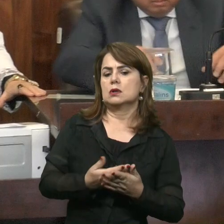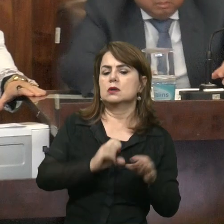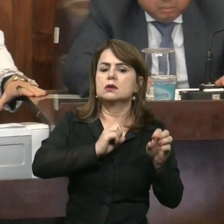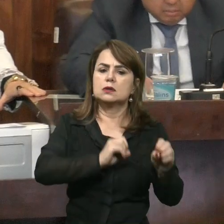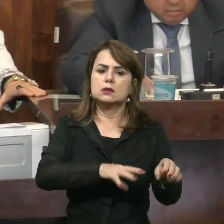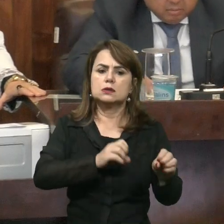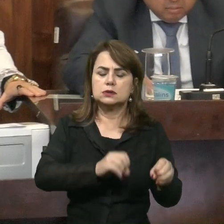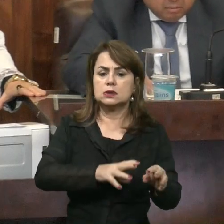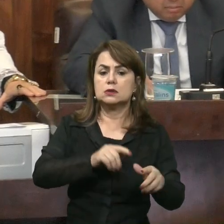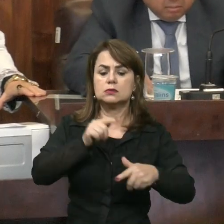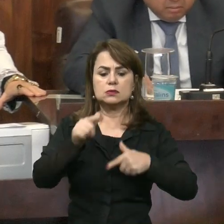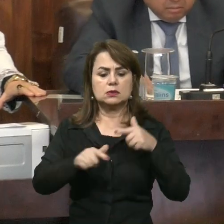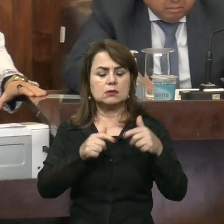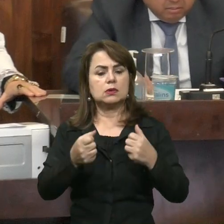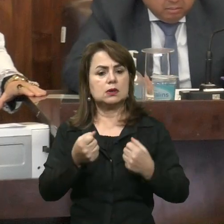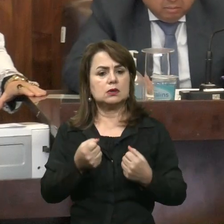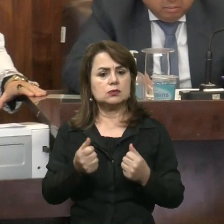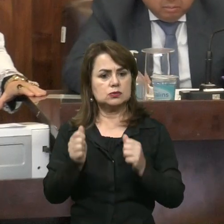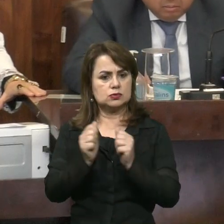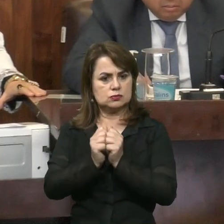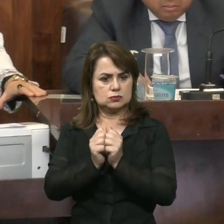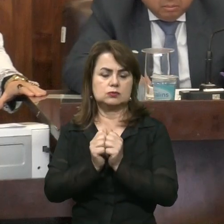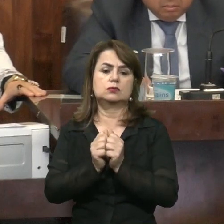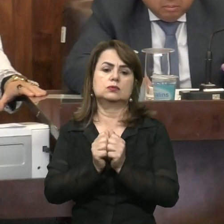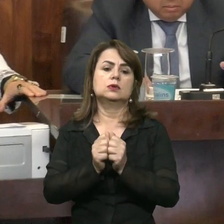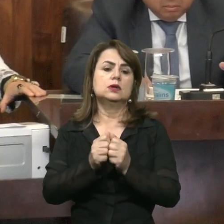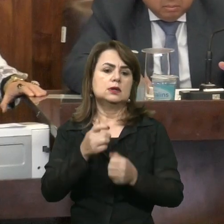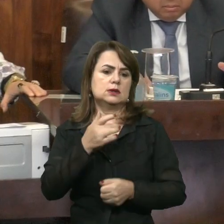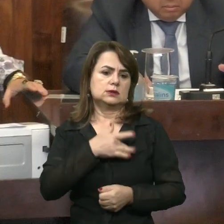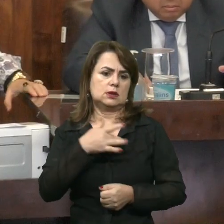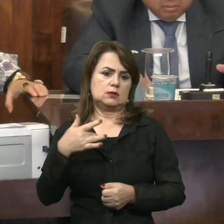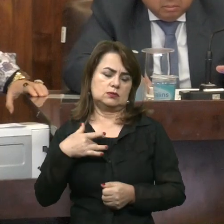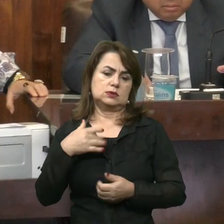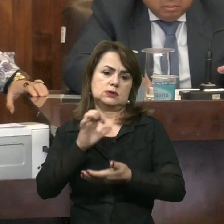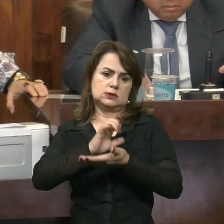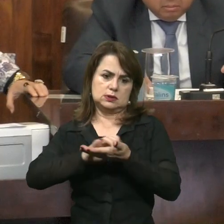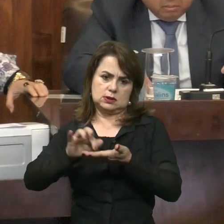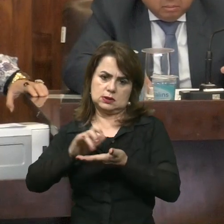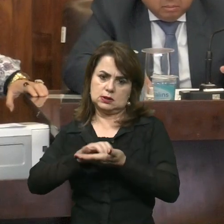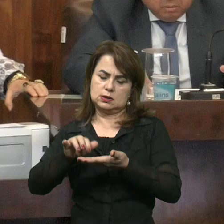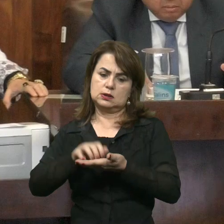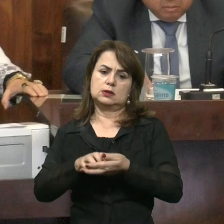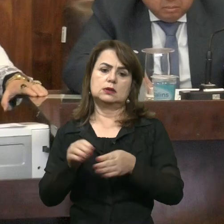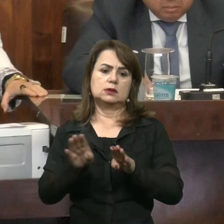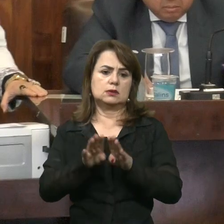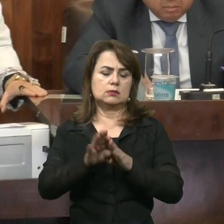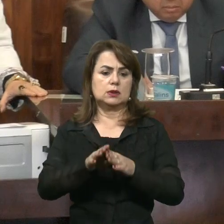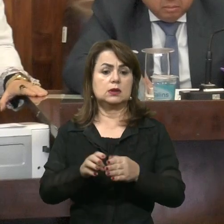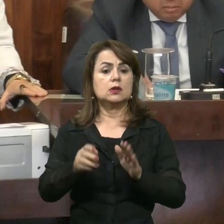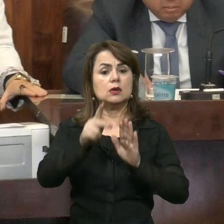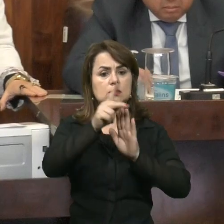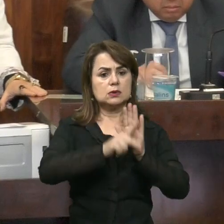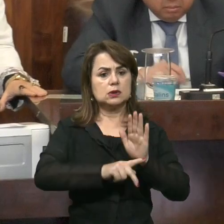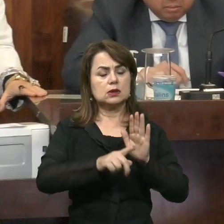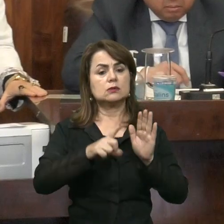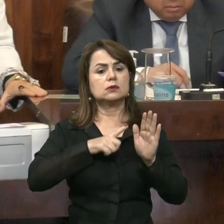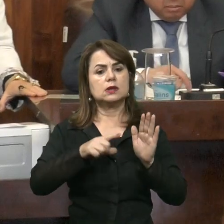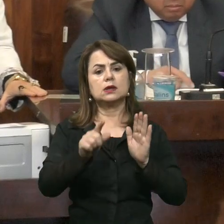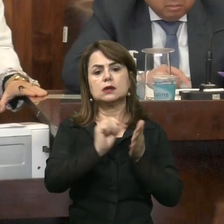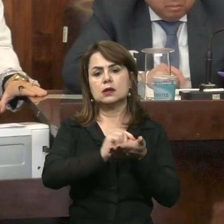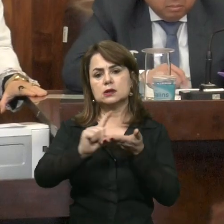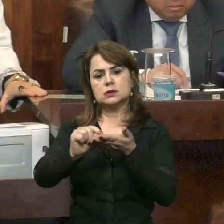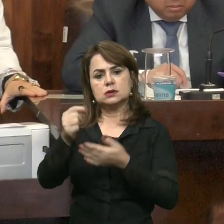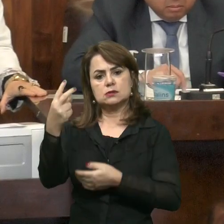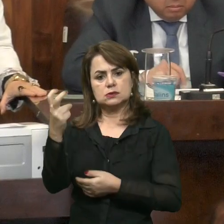E Serviços Vinculados A Secretaria Municipal Da Saúde Utilizando Recursos Vinculados Do Estado Da União Projeto É Constitido Por Cinco Artigos Vereadores Que Foram